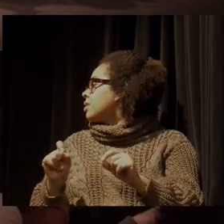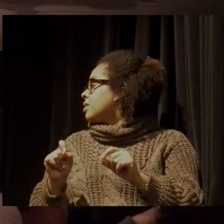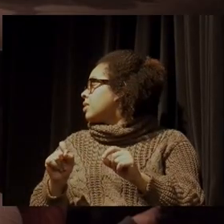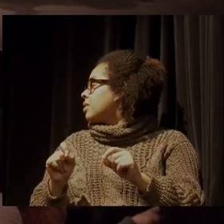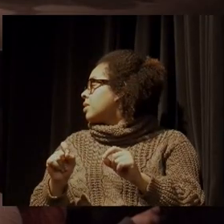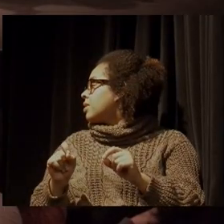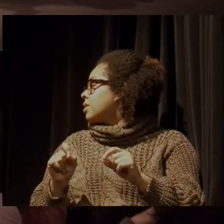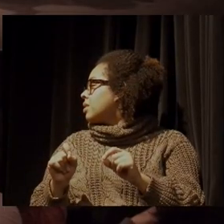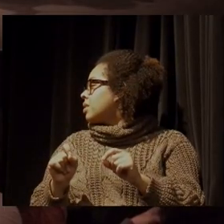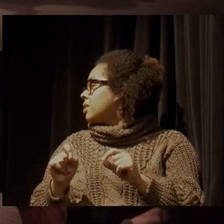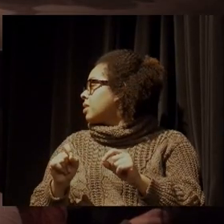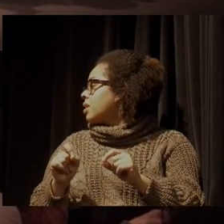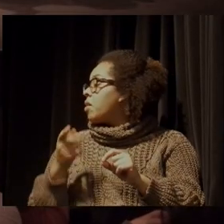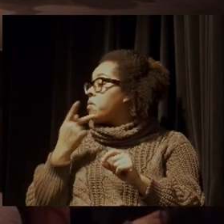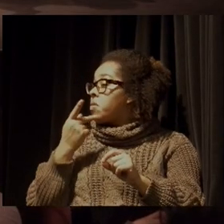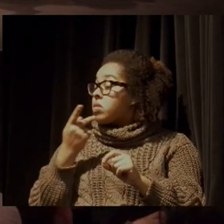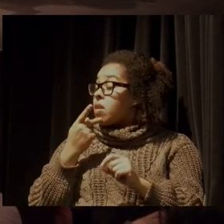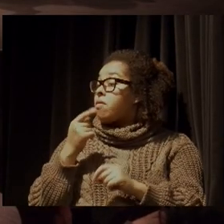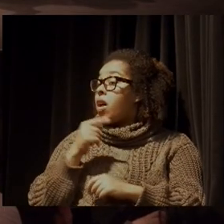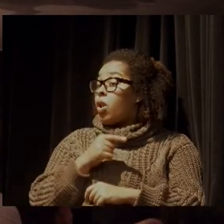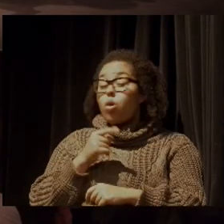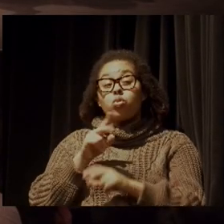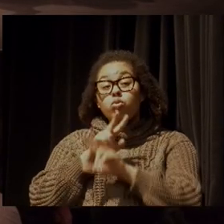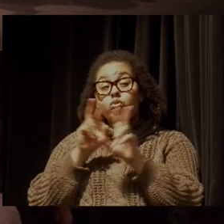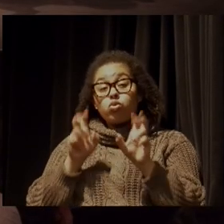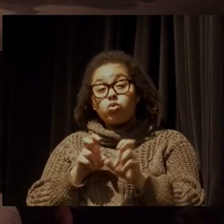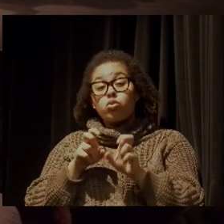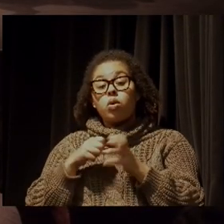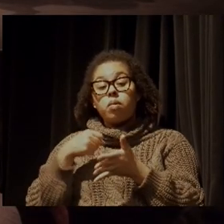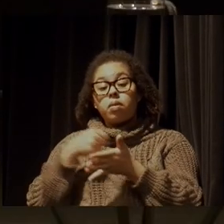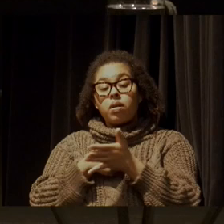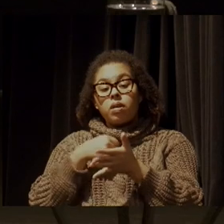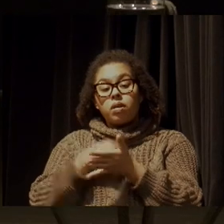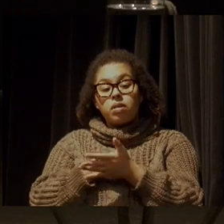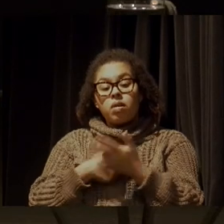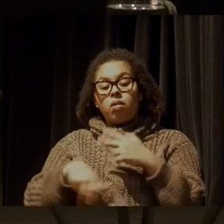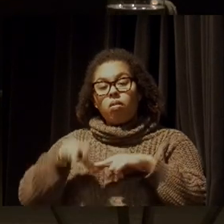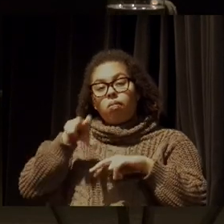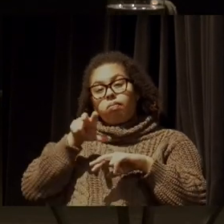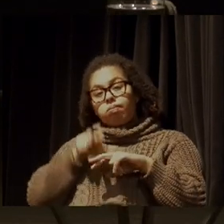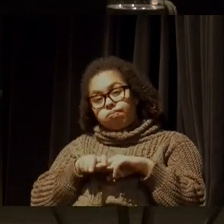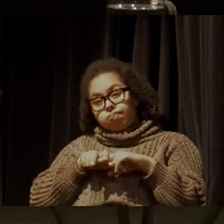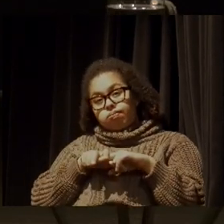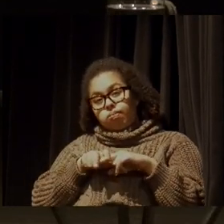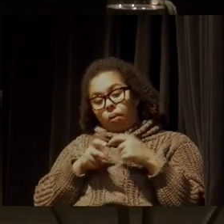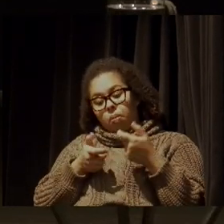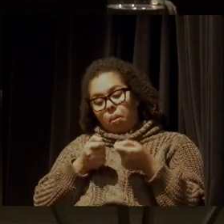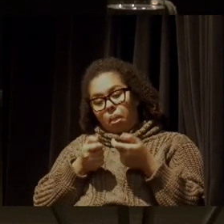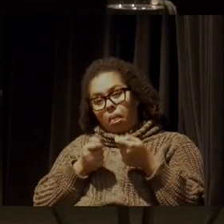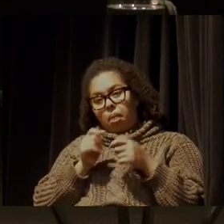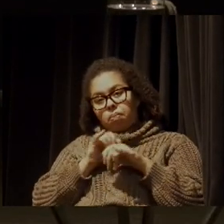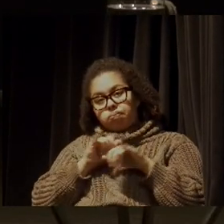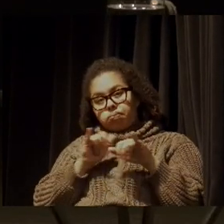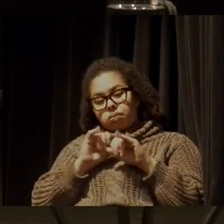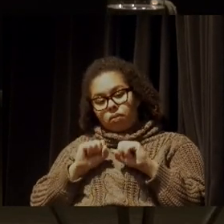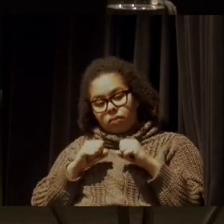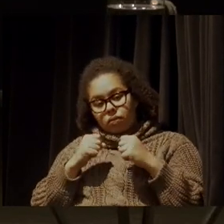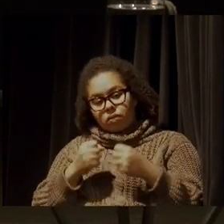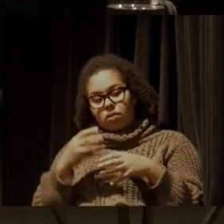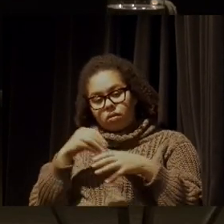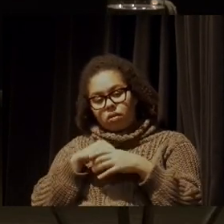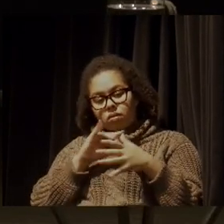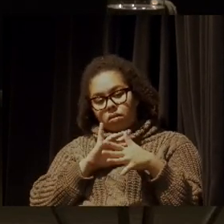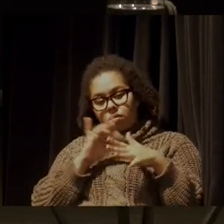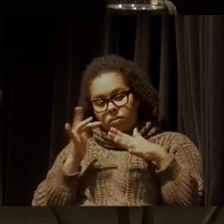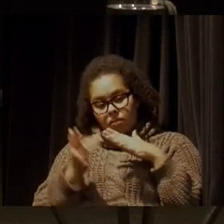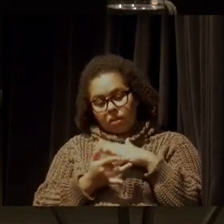Adriana, você terminou falando da militância de sofá, da importância das pessoas se engajarem, essa coisa, as redes sociais têm um papel